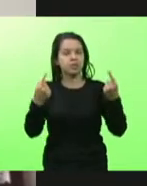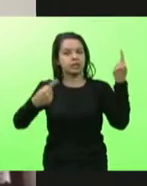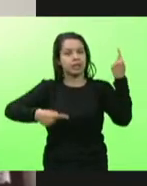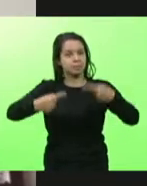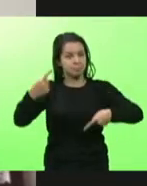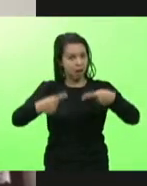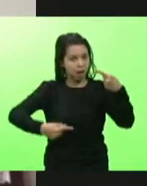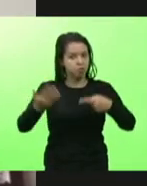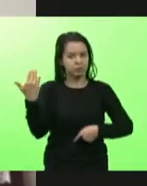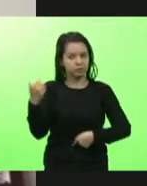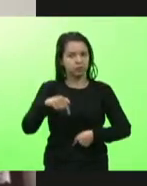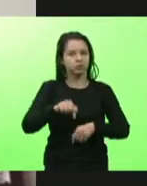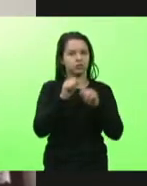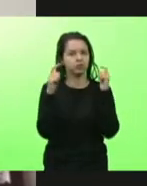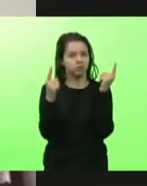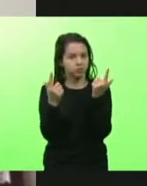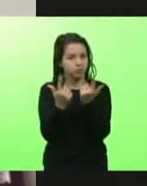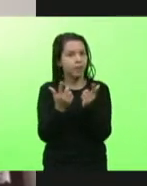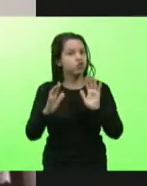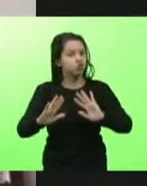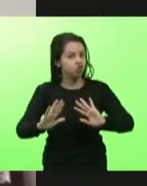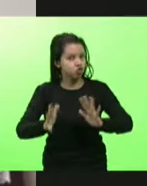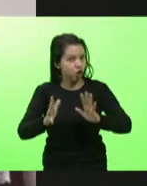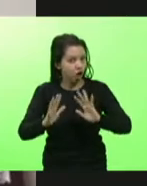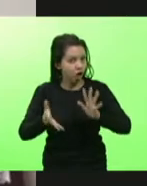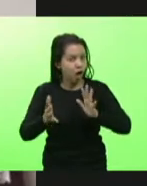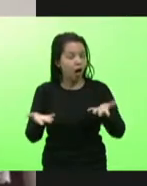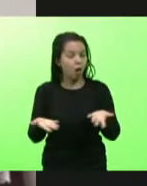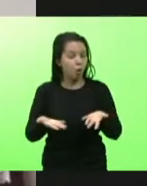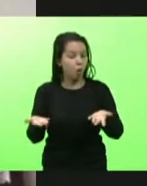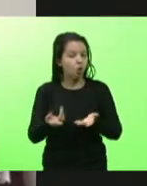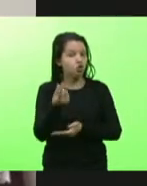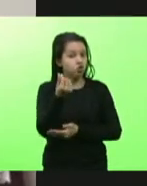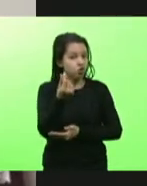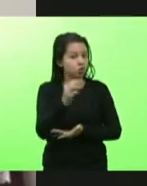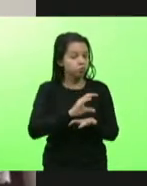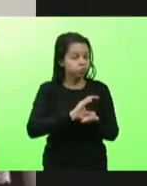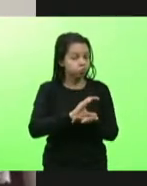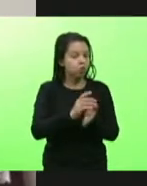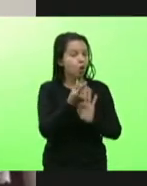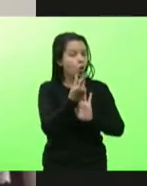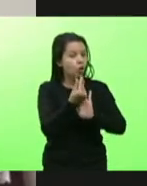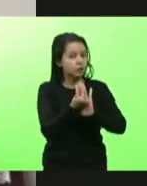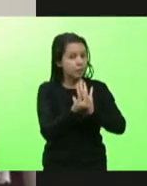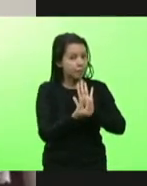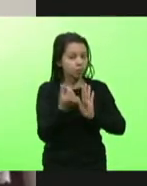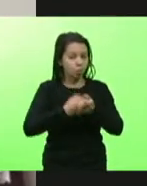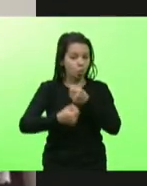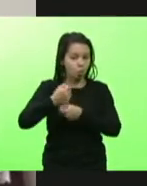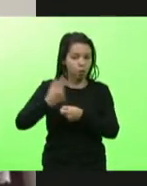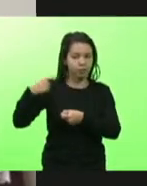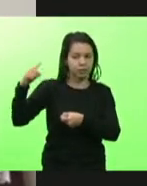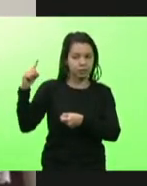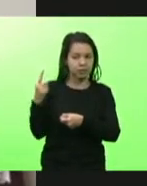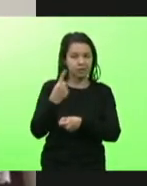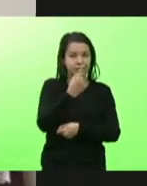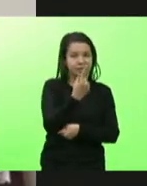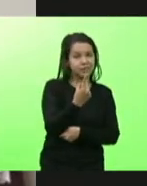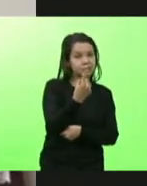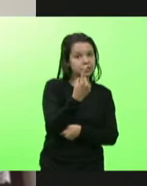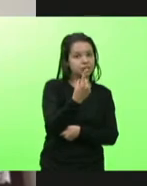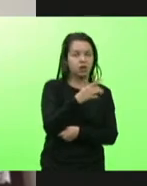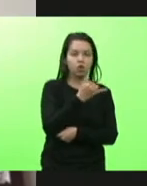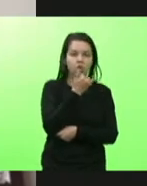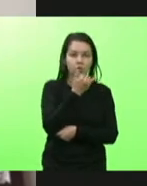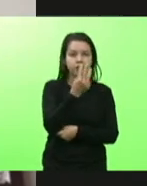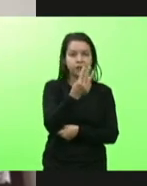e que tem garantido os recursos no orçamento do ano passado da hora de 35 milhões de reais